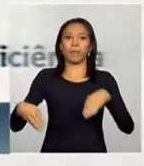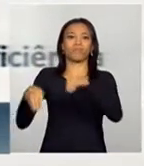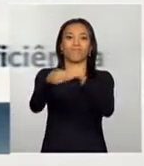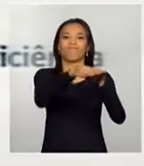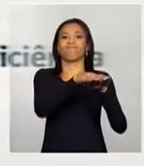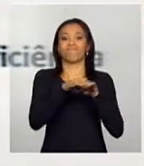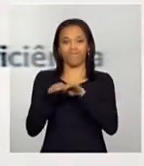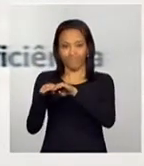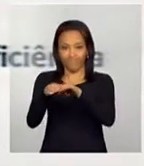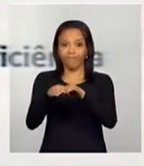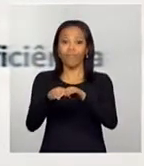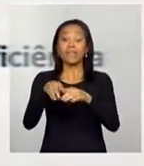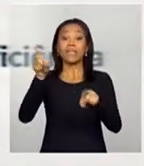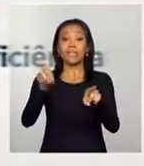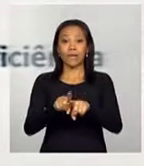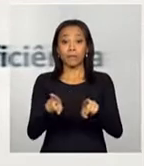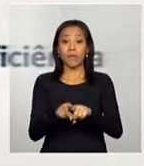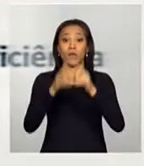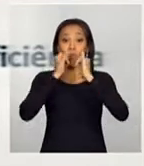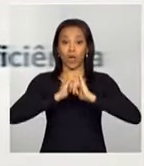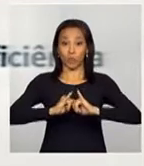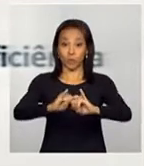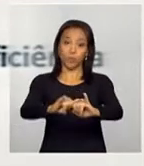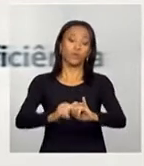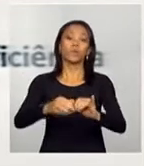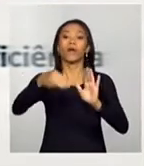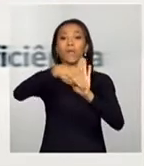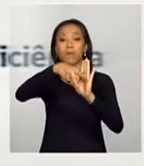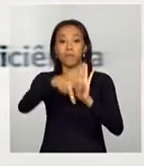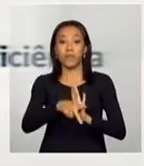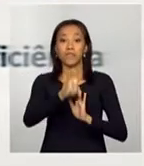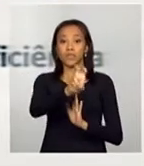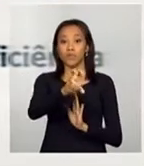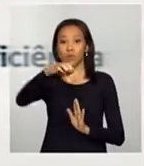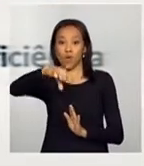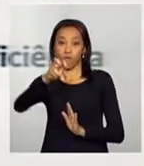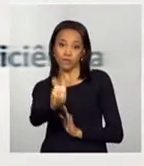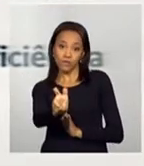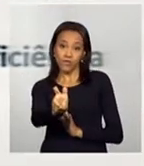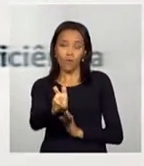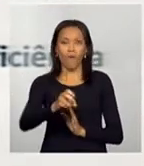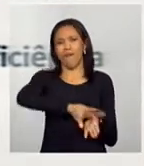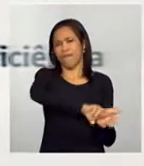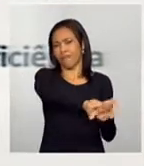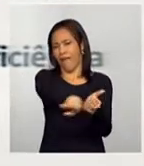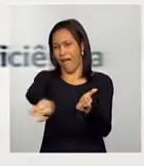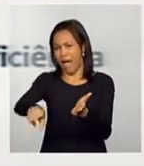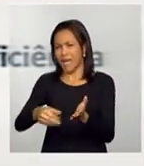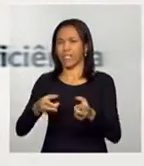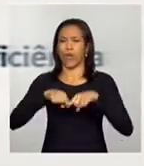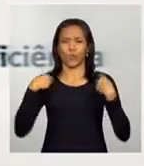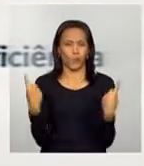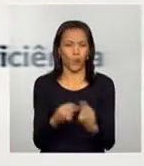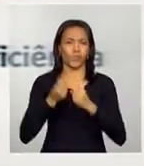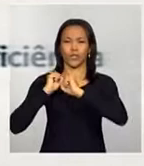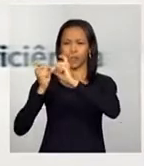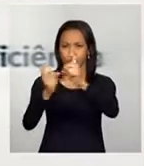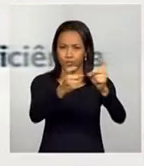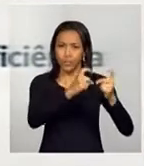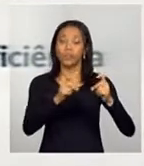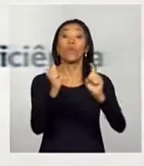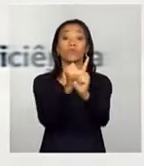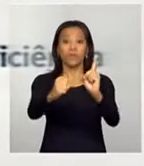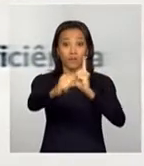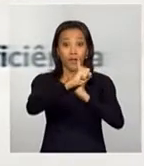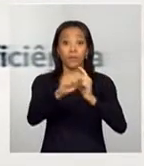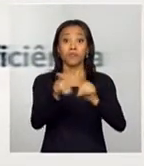A partir do anúncio da então medida provisória 595, vários foram os debates que a sociedade, por